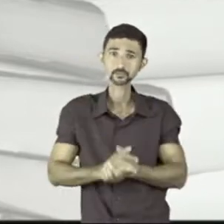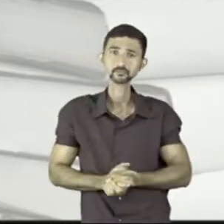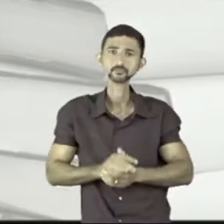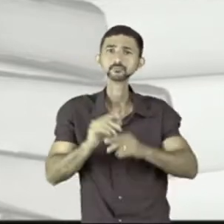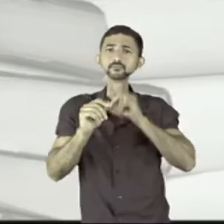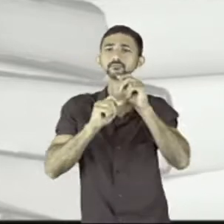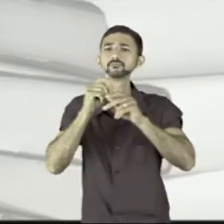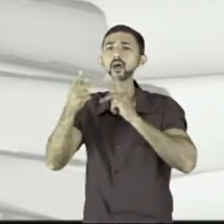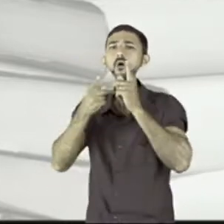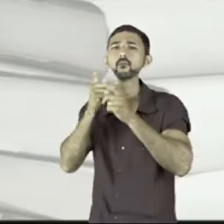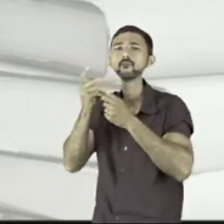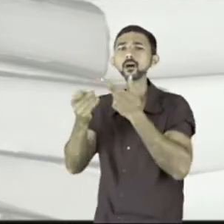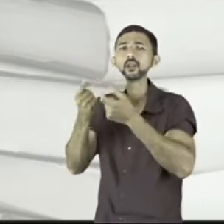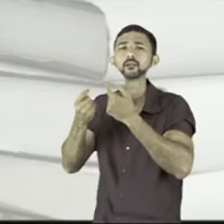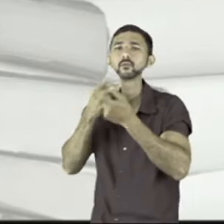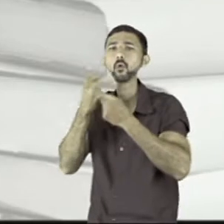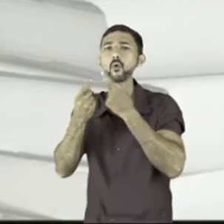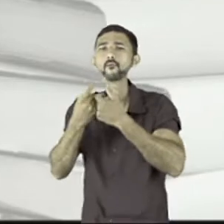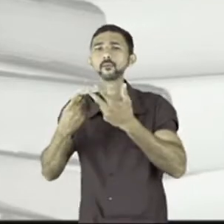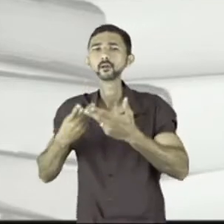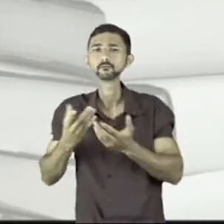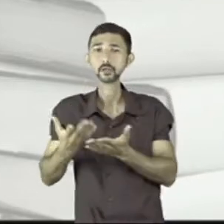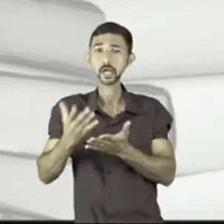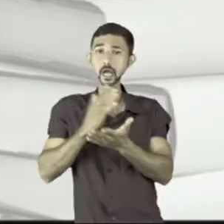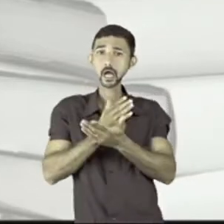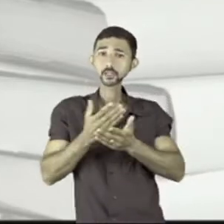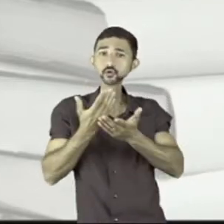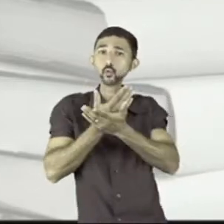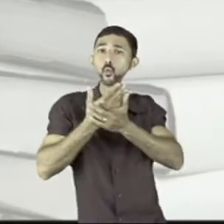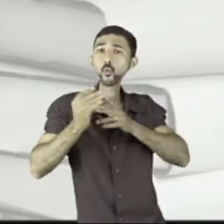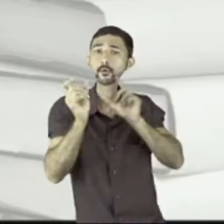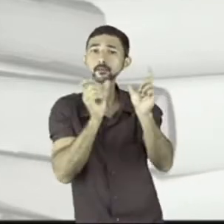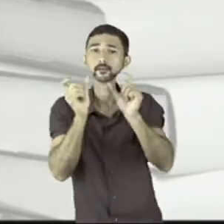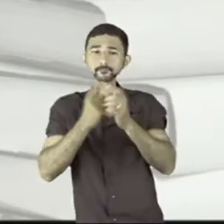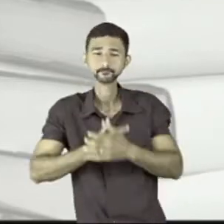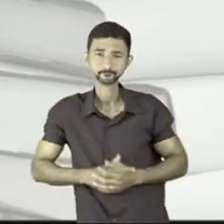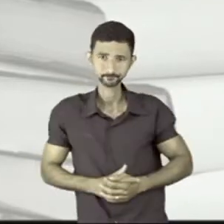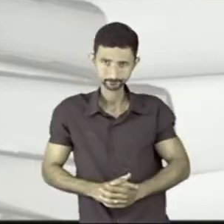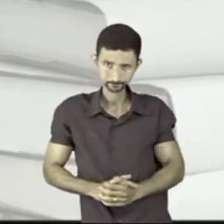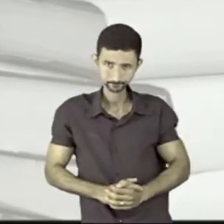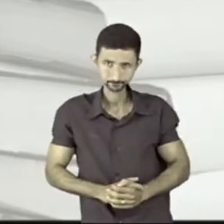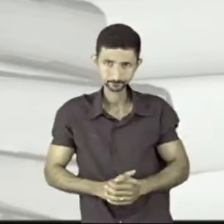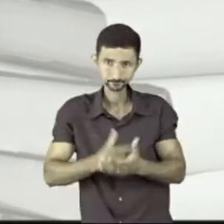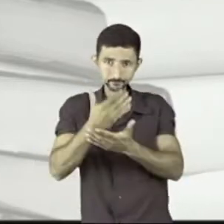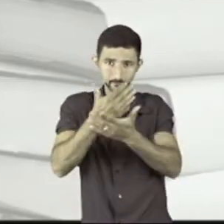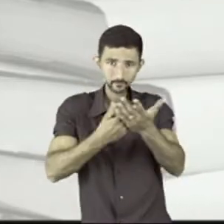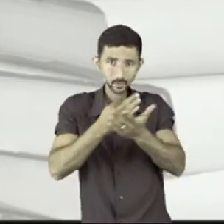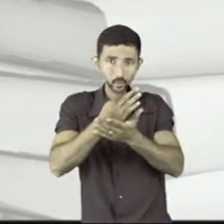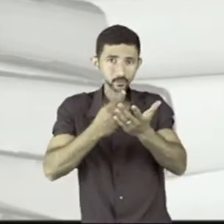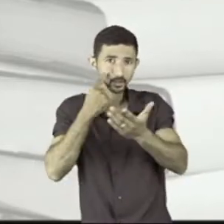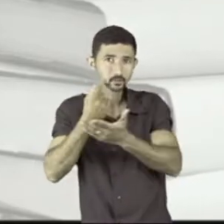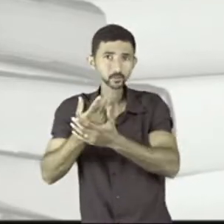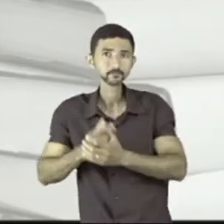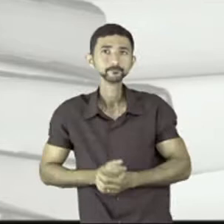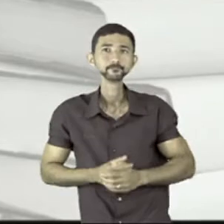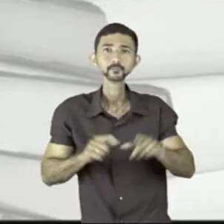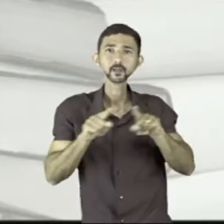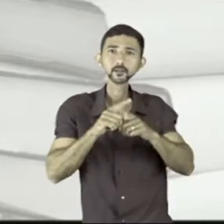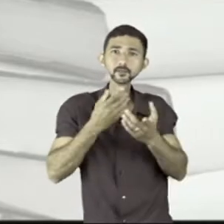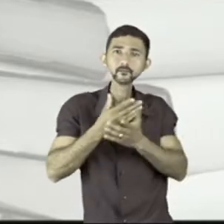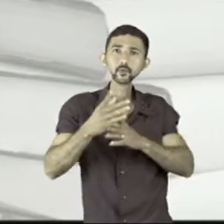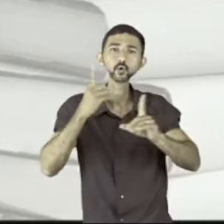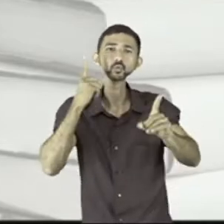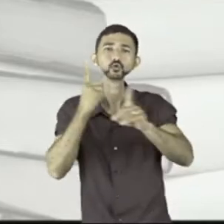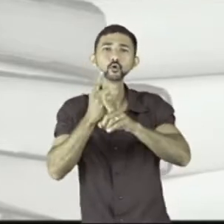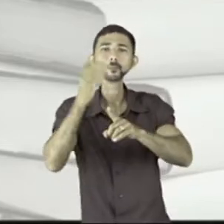tinha alguém falando alguma coisa antes de nós chegarmos nesse momento da tirinha. O texto diz assim, e assim foi o